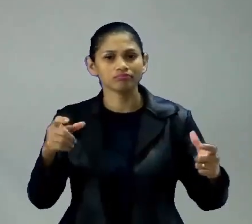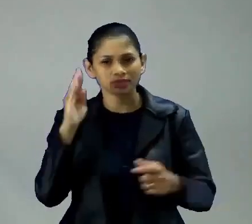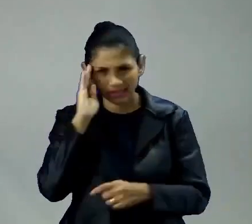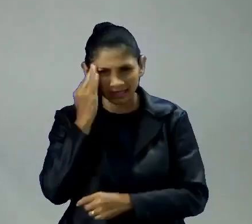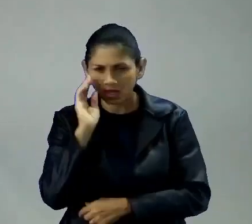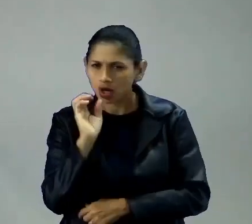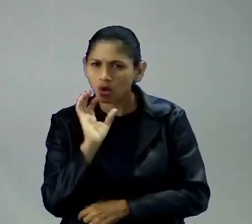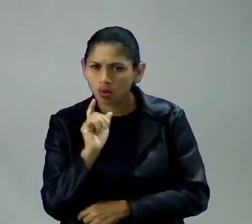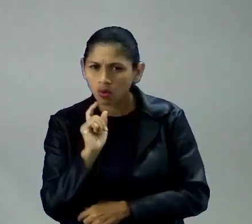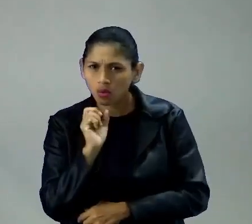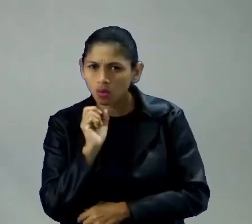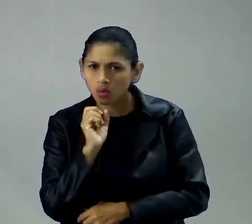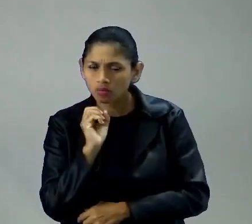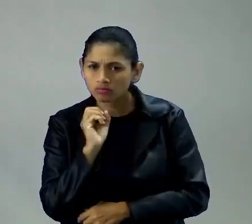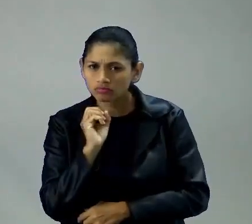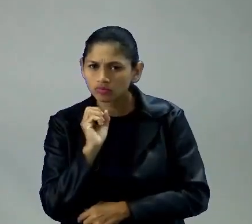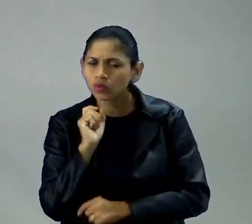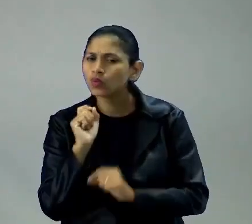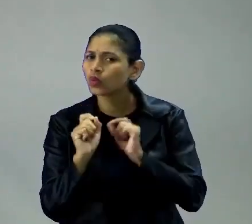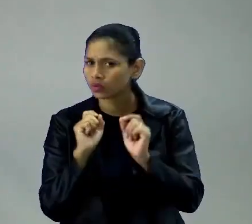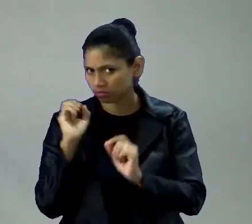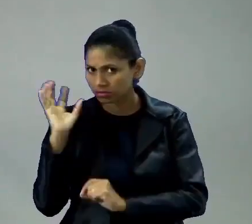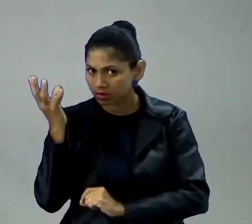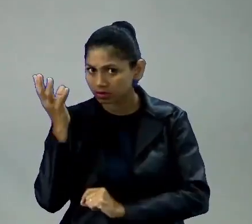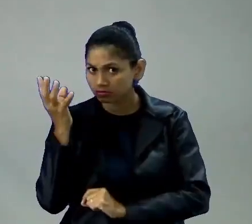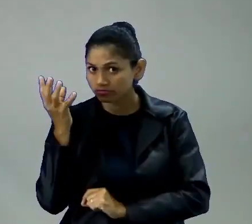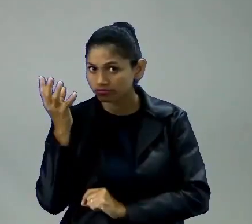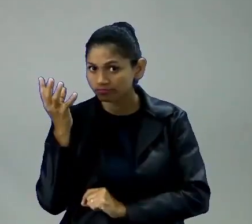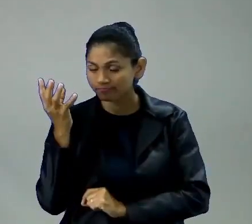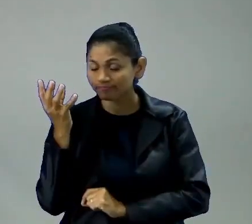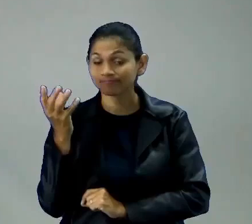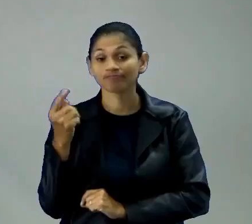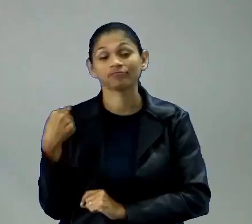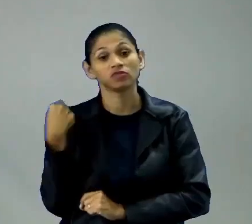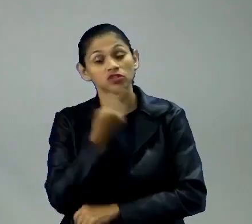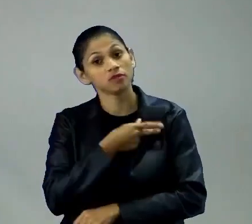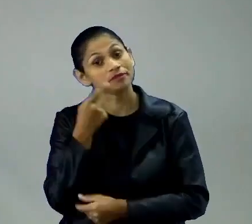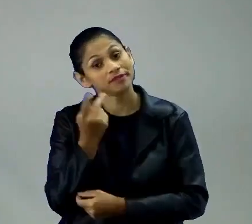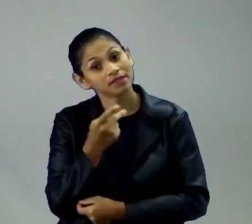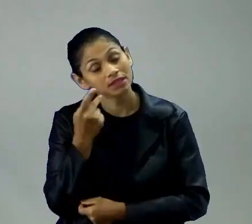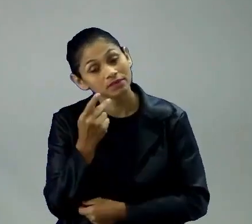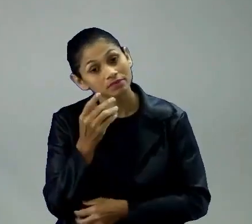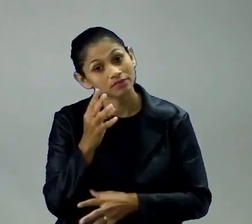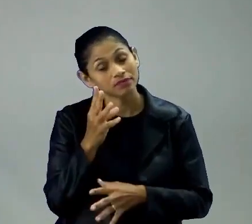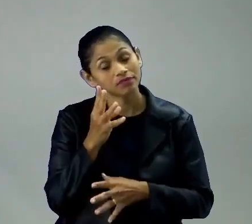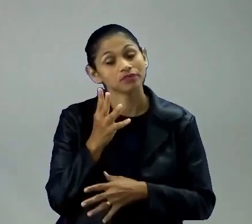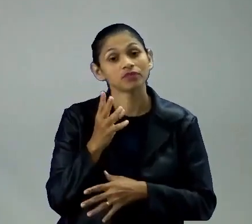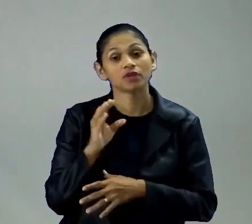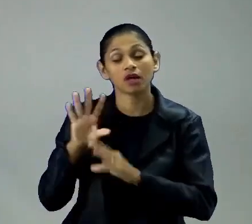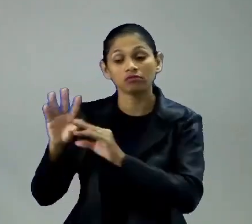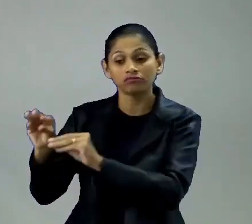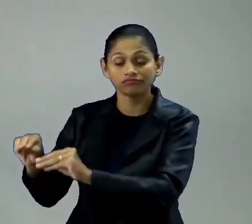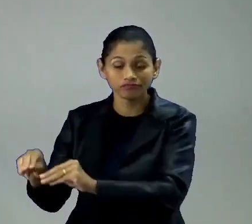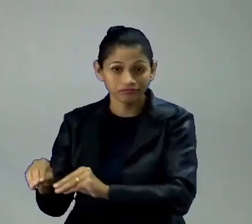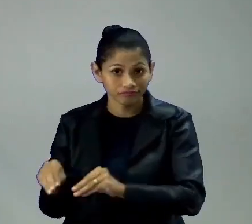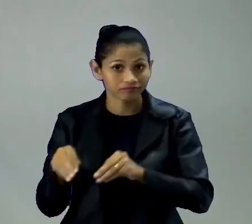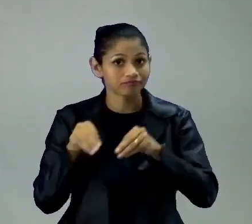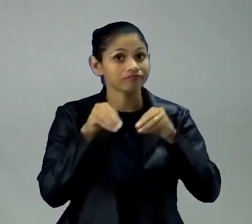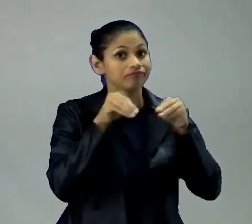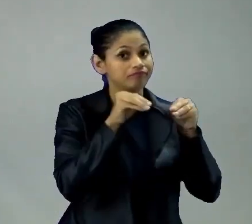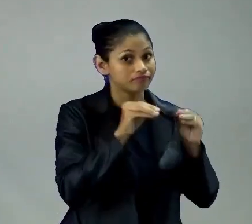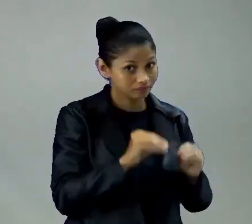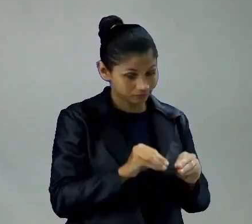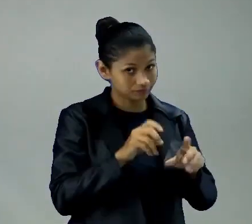A gente aqui já está falando sobre a questão da mudança da população do campo para os grandes centros urbanos, né, o que